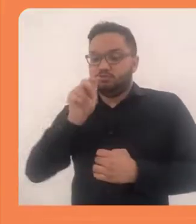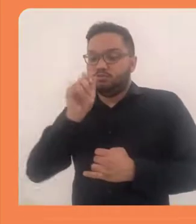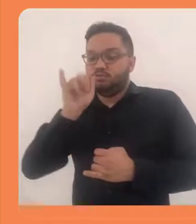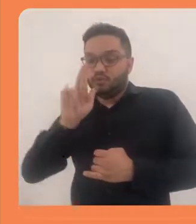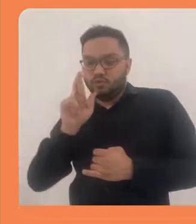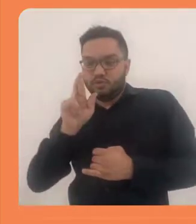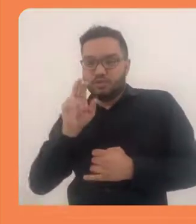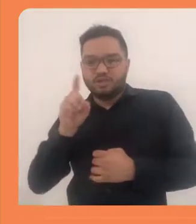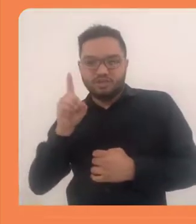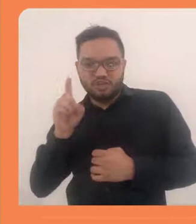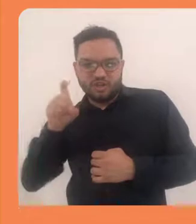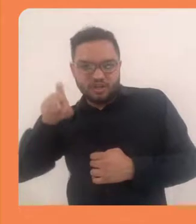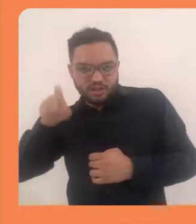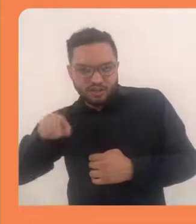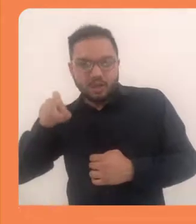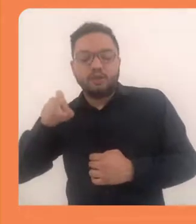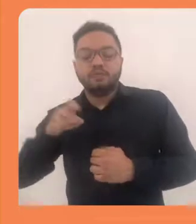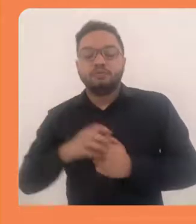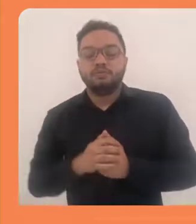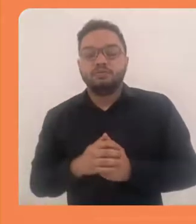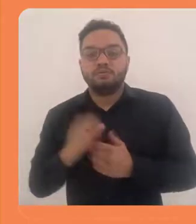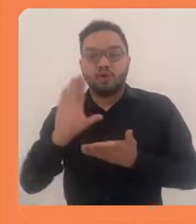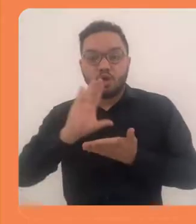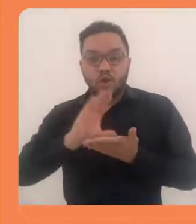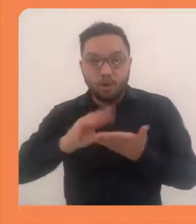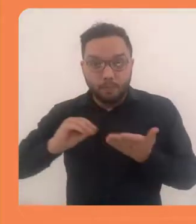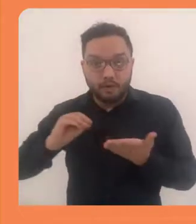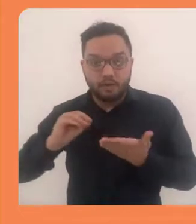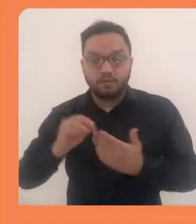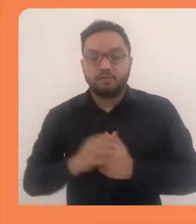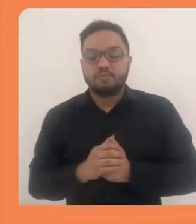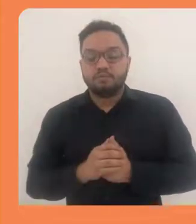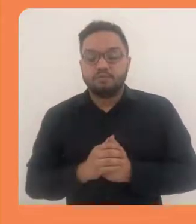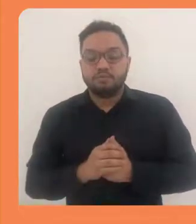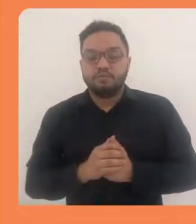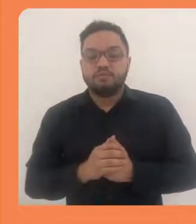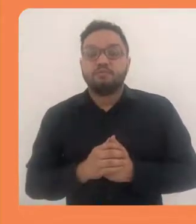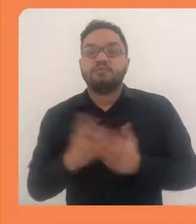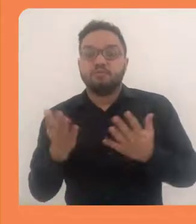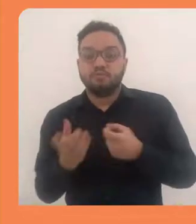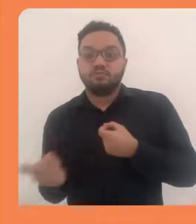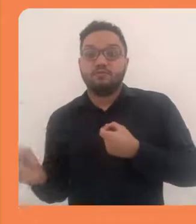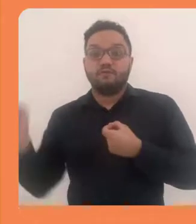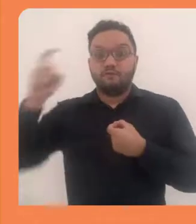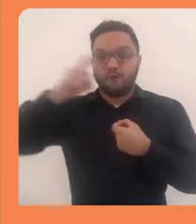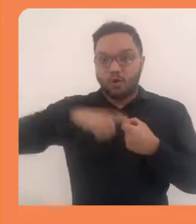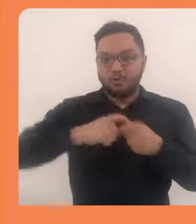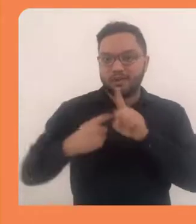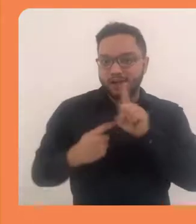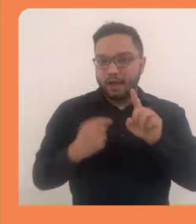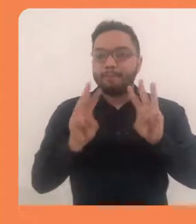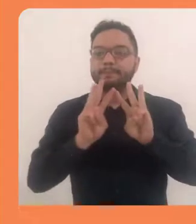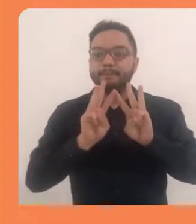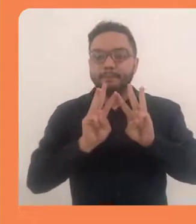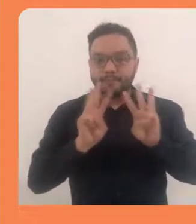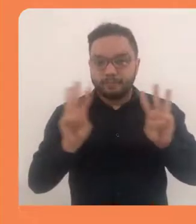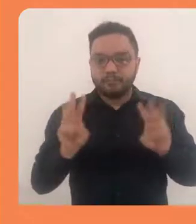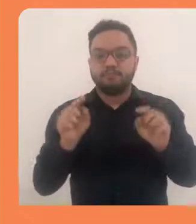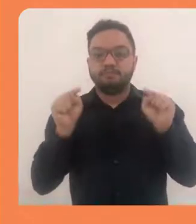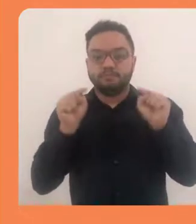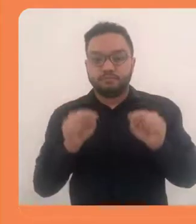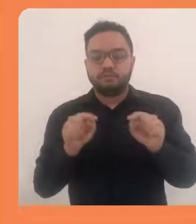embutir. Cliquei em embutir, botão direito sobre esse valor, copiar.